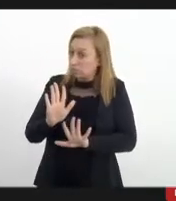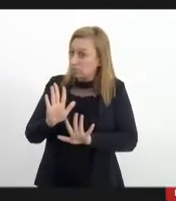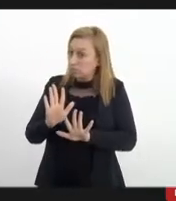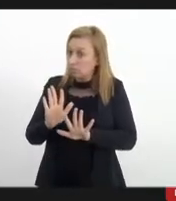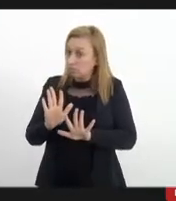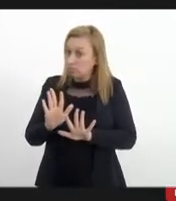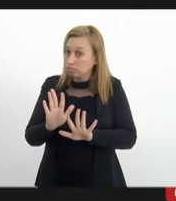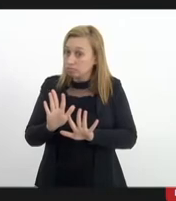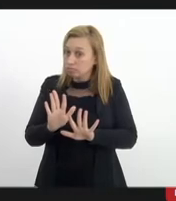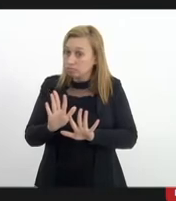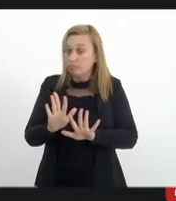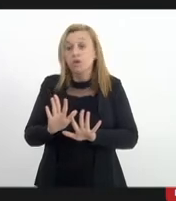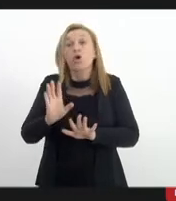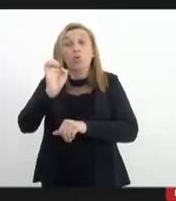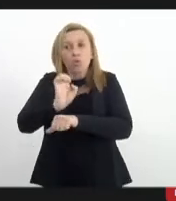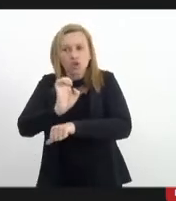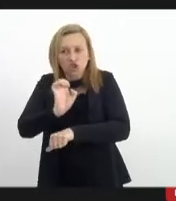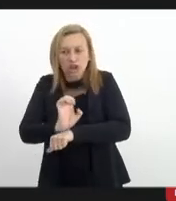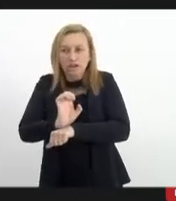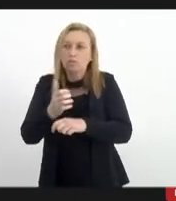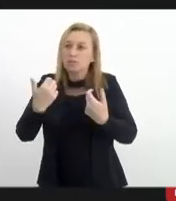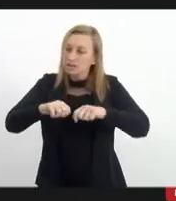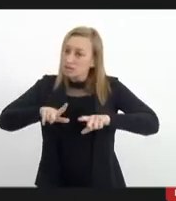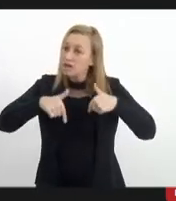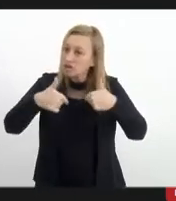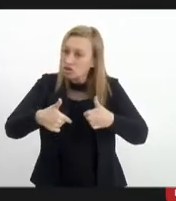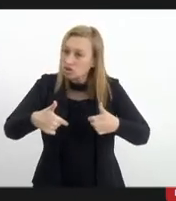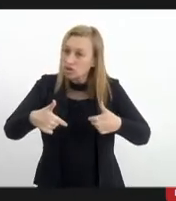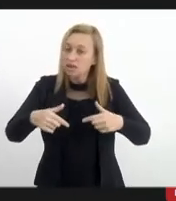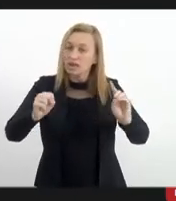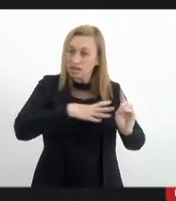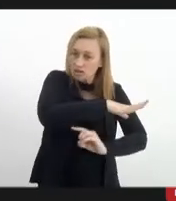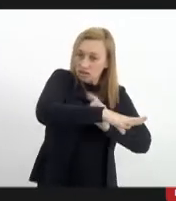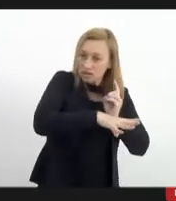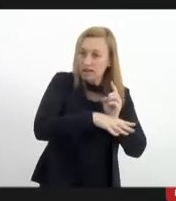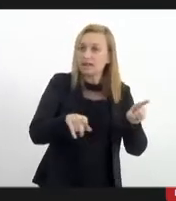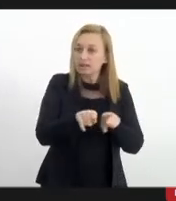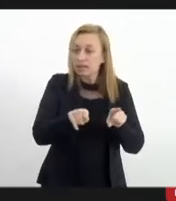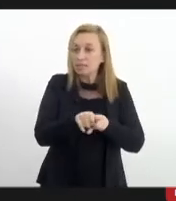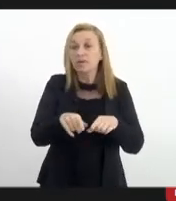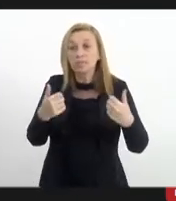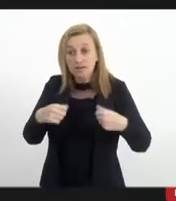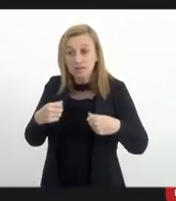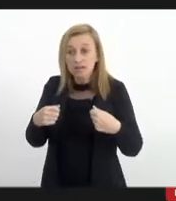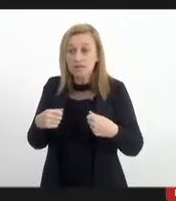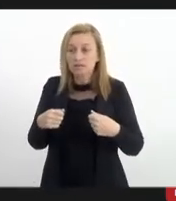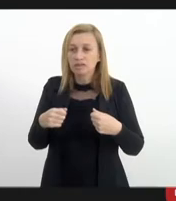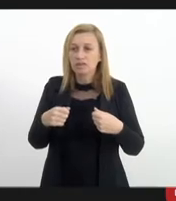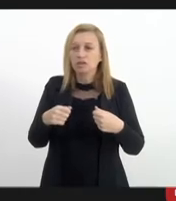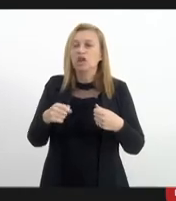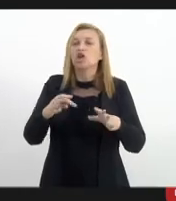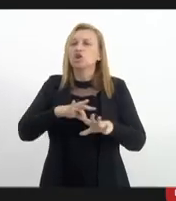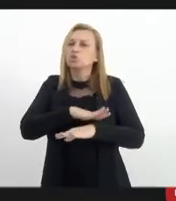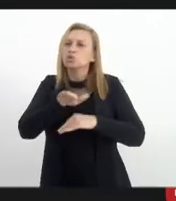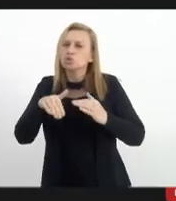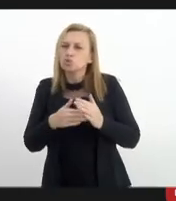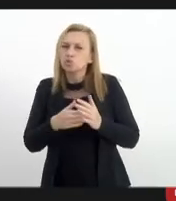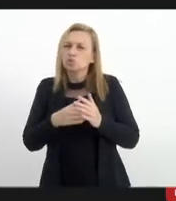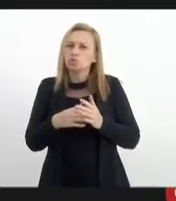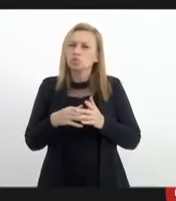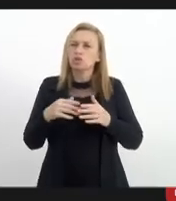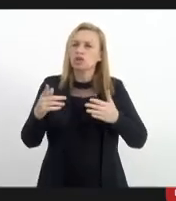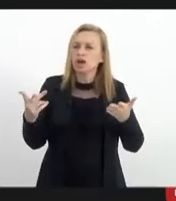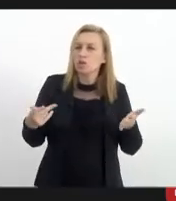Deus. O Estado tem que se fazer presente e a sociedade tem que se fazer presente. Então, diante de todos esses cenários,